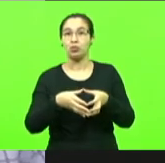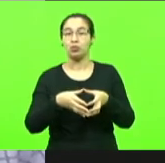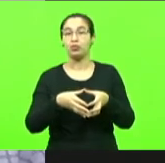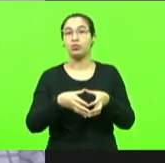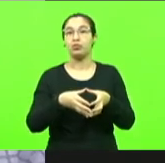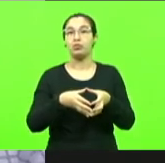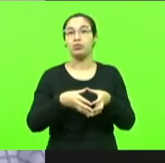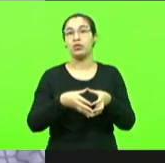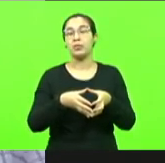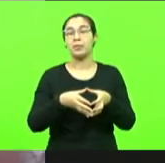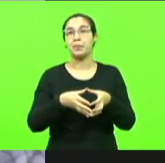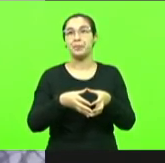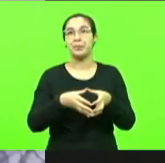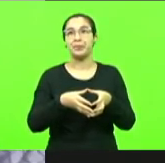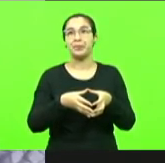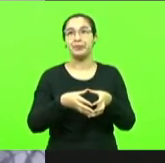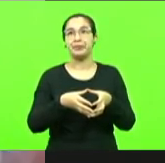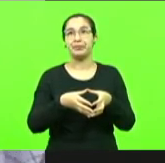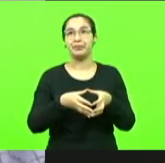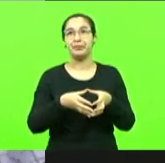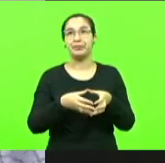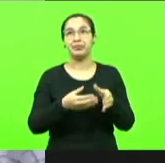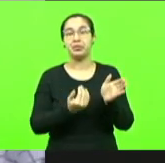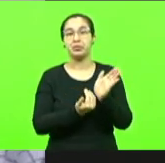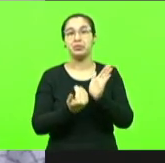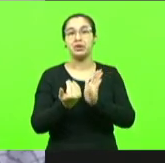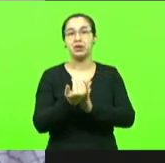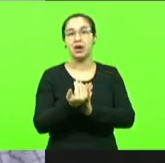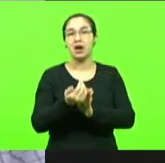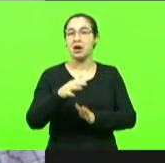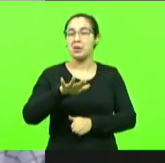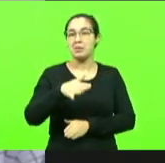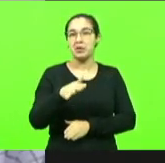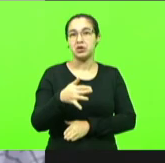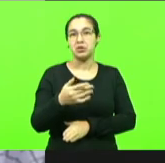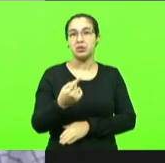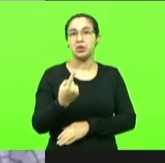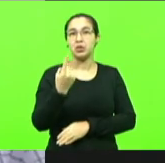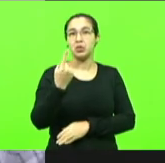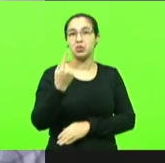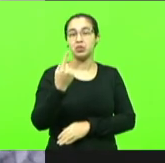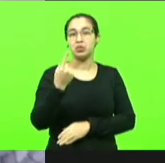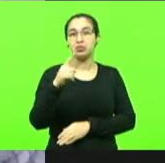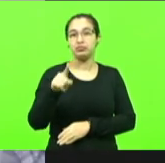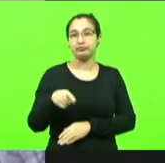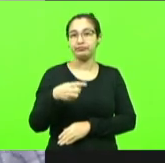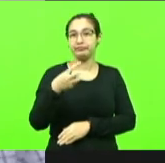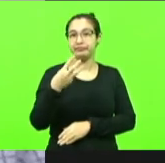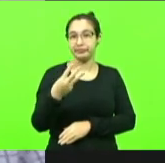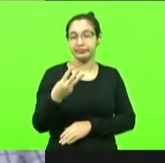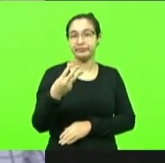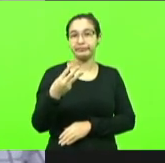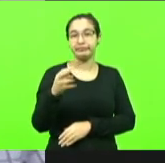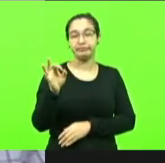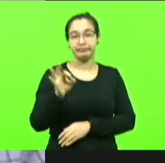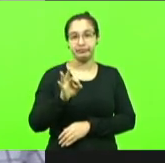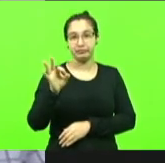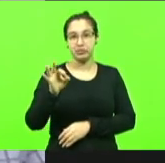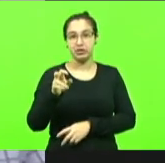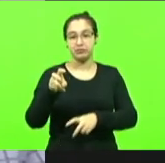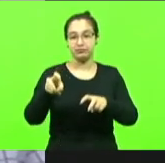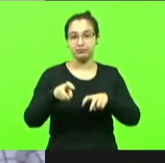um terço da economia do agronegócio no nosso estado